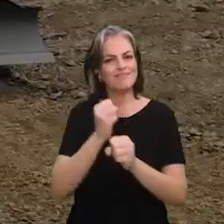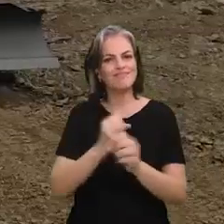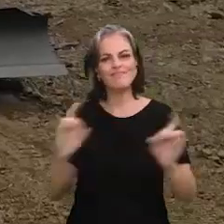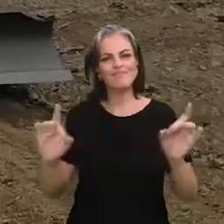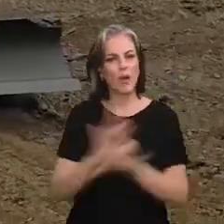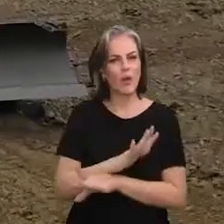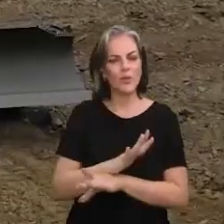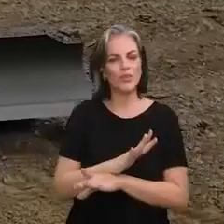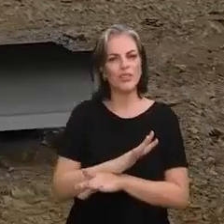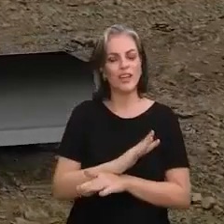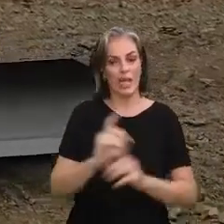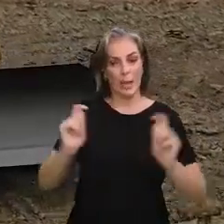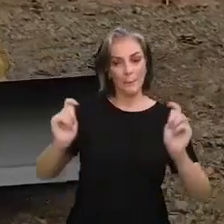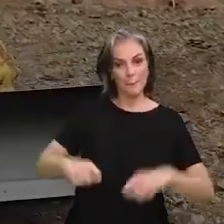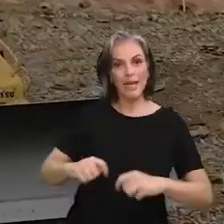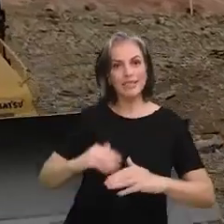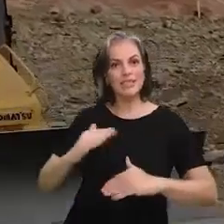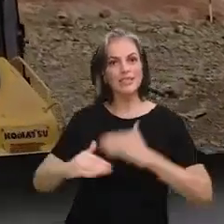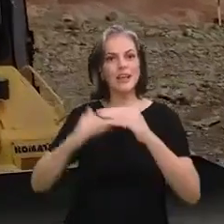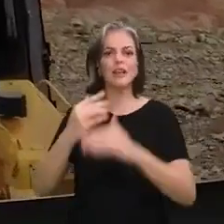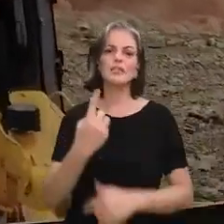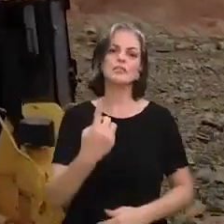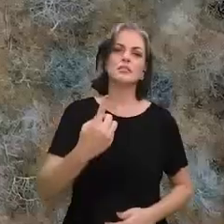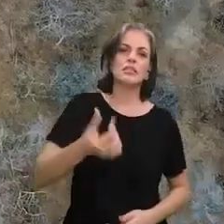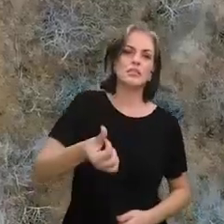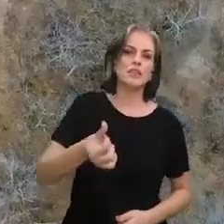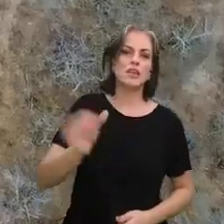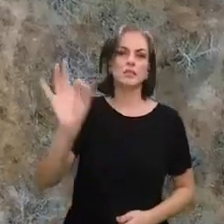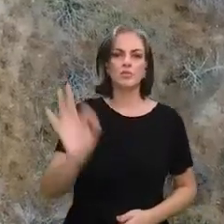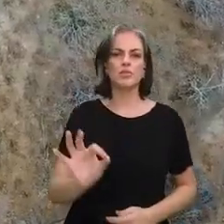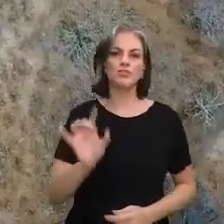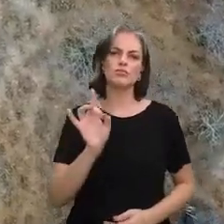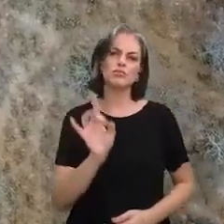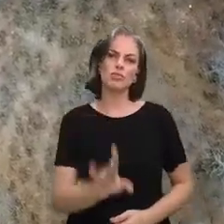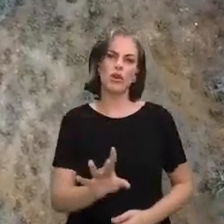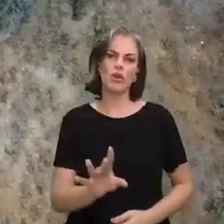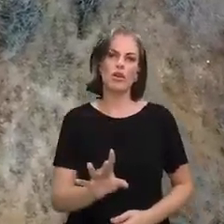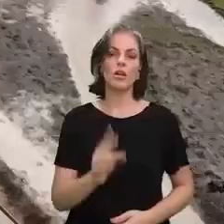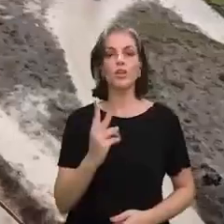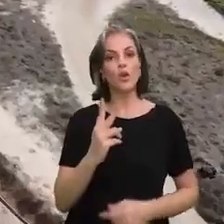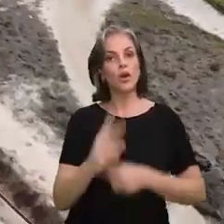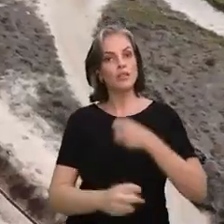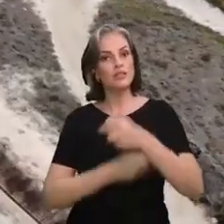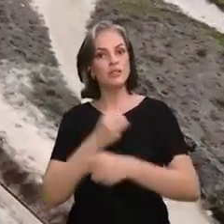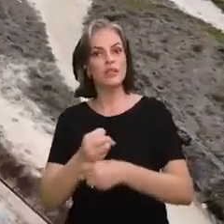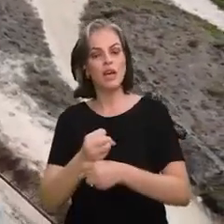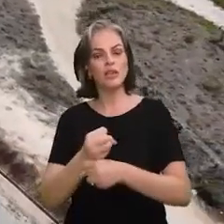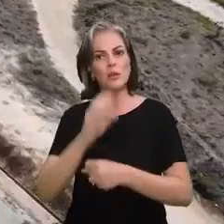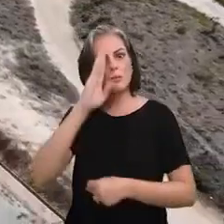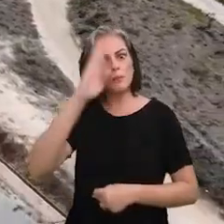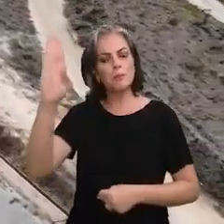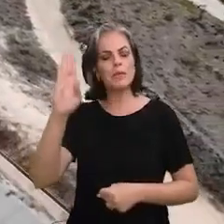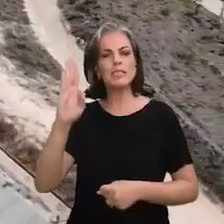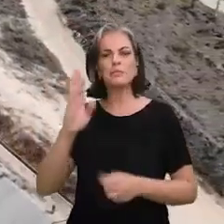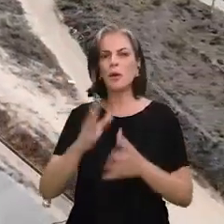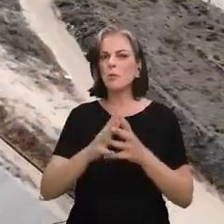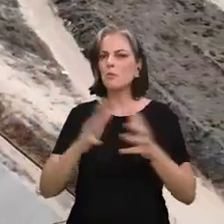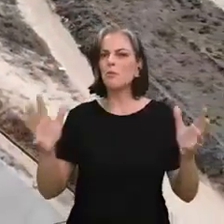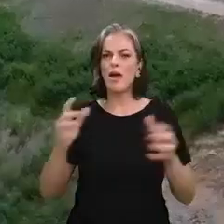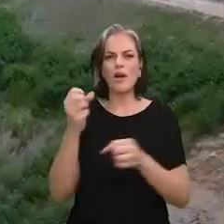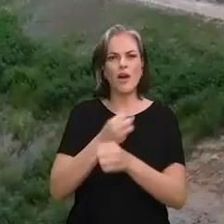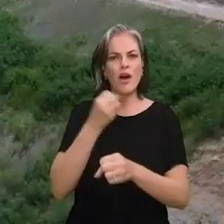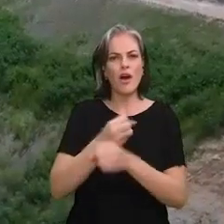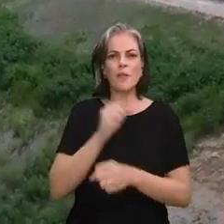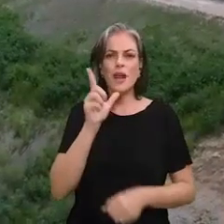capacidade operacional era de apenas 16%. Nos dois anos seguintes, a maior obra de infraestrutura hídrica do Brasil